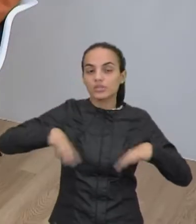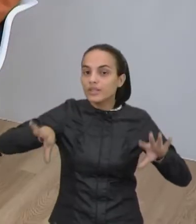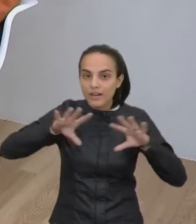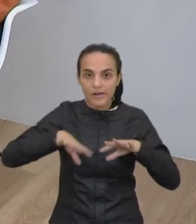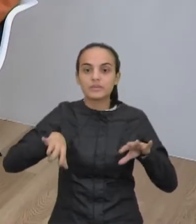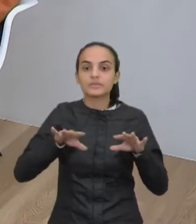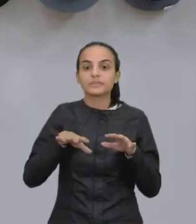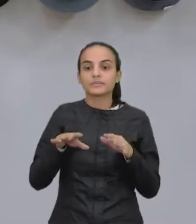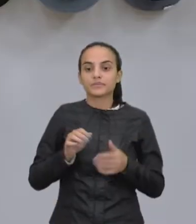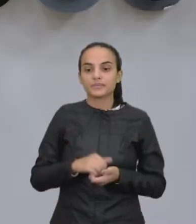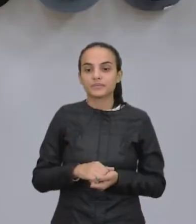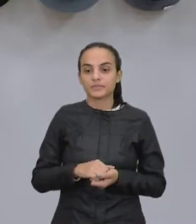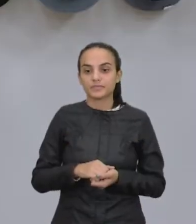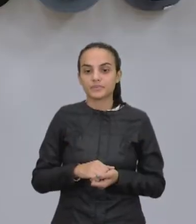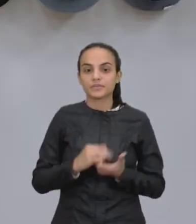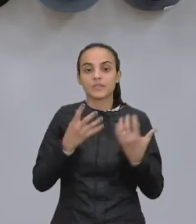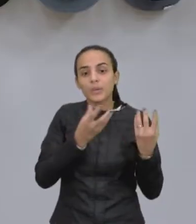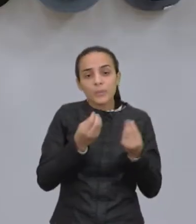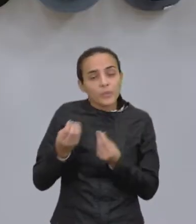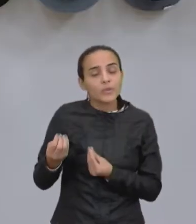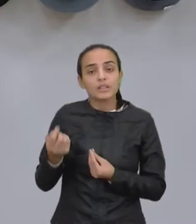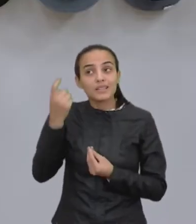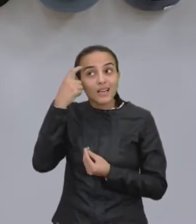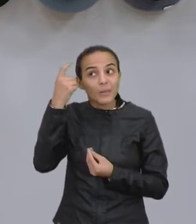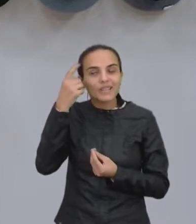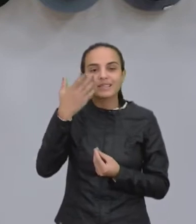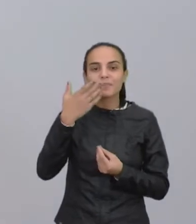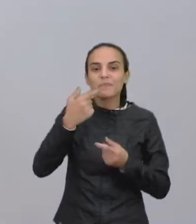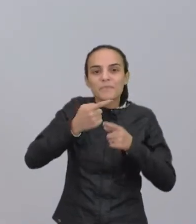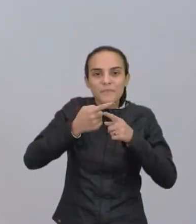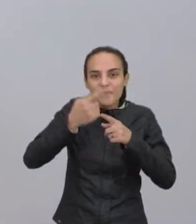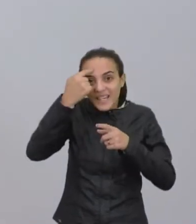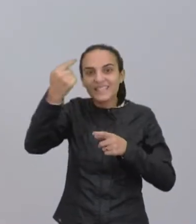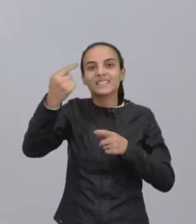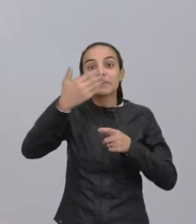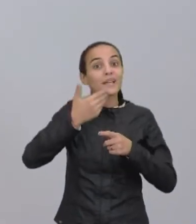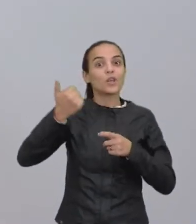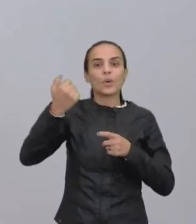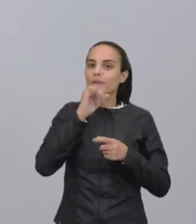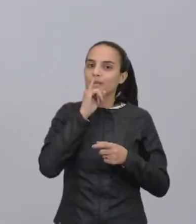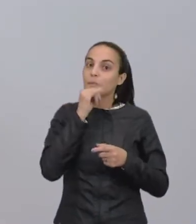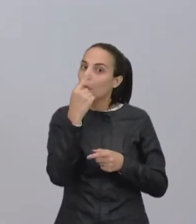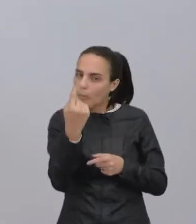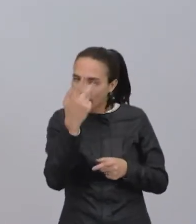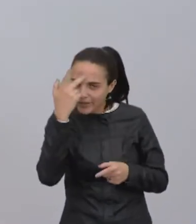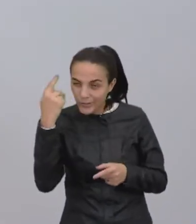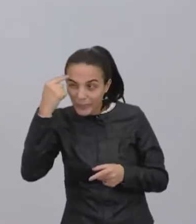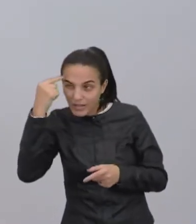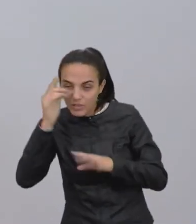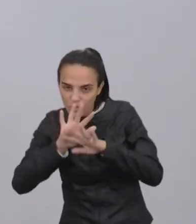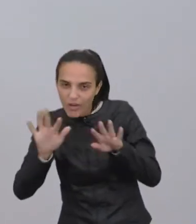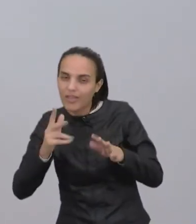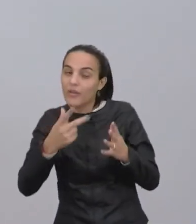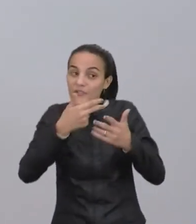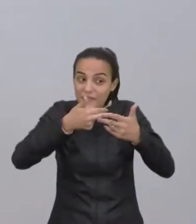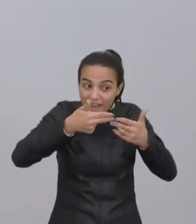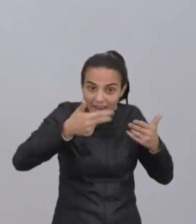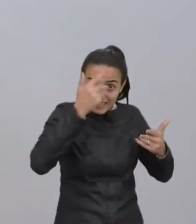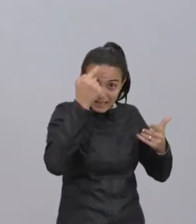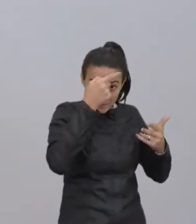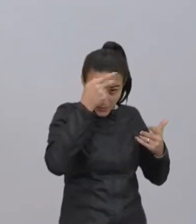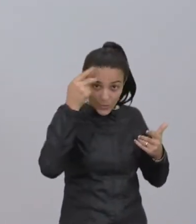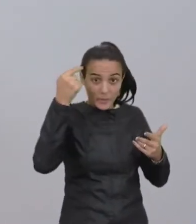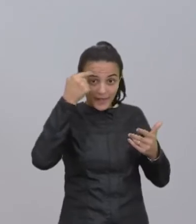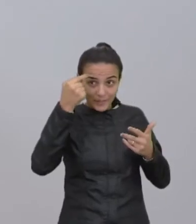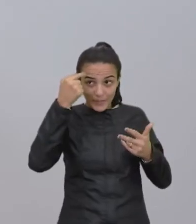Então, muitas cabeças, aquele velho ditado, né, muitas cabeças pensam melhor do que uma. Exatamente, né, então por isso a importância